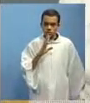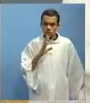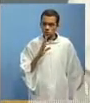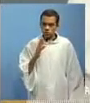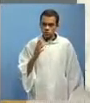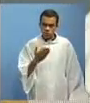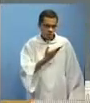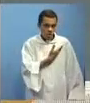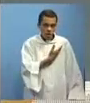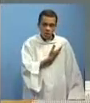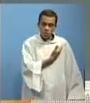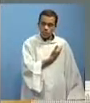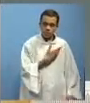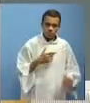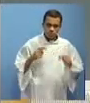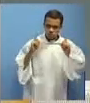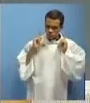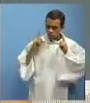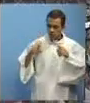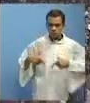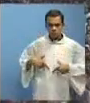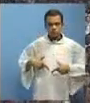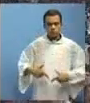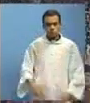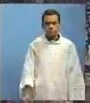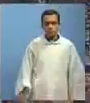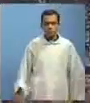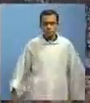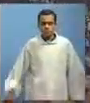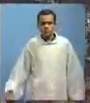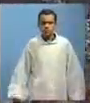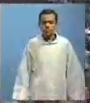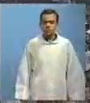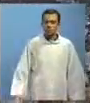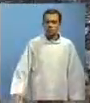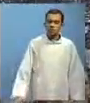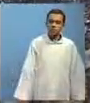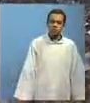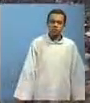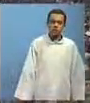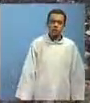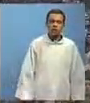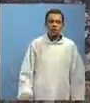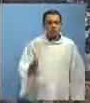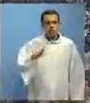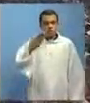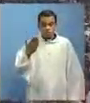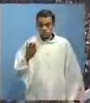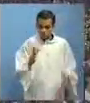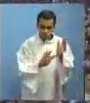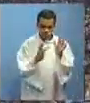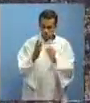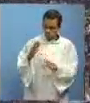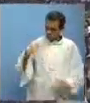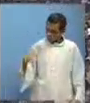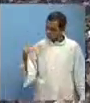sabe algum descendente de Moisés que ficou por lá, nós não sabemos, quando estava estabilizando, o menino já estava andando, Nossa